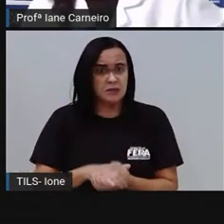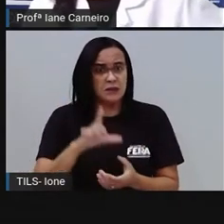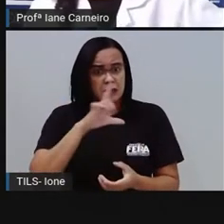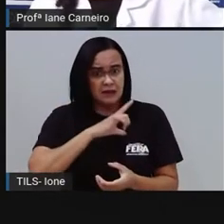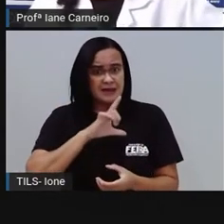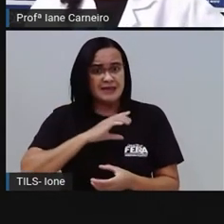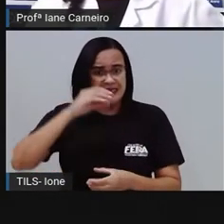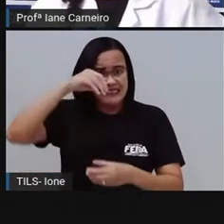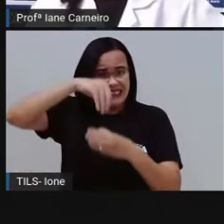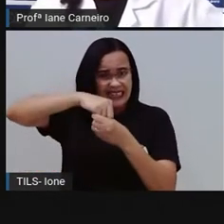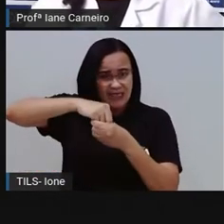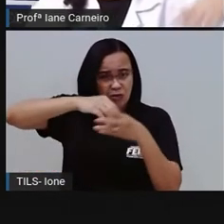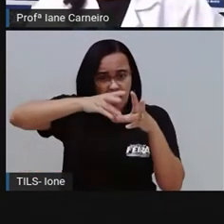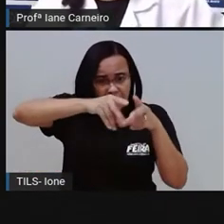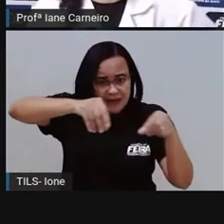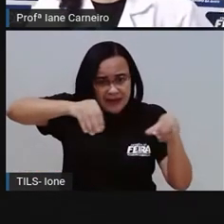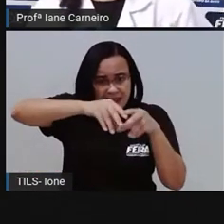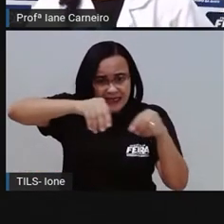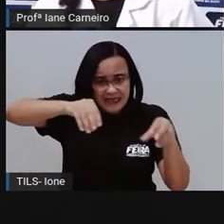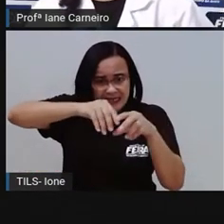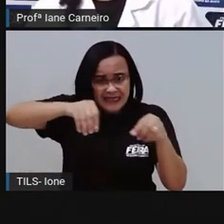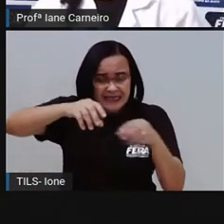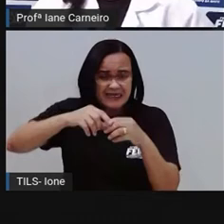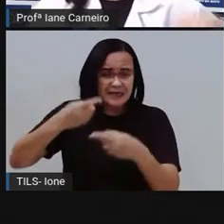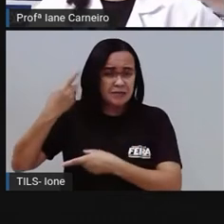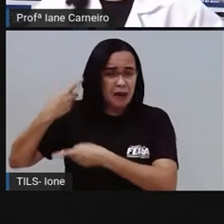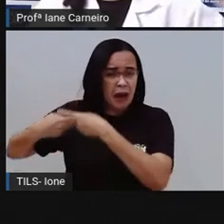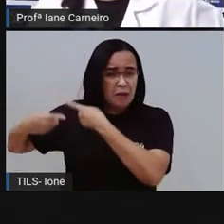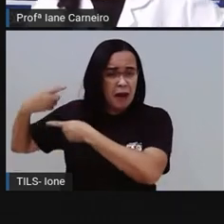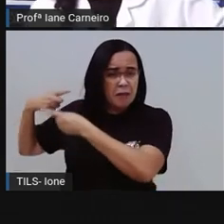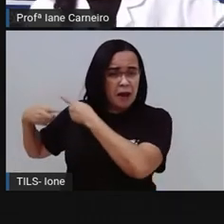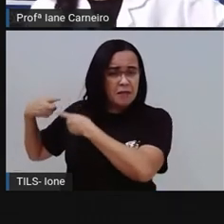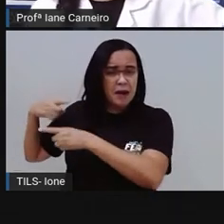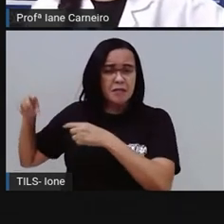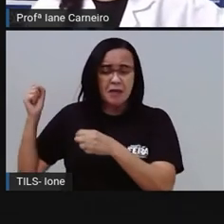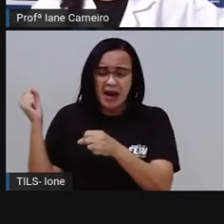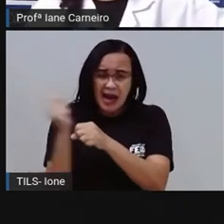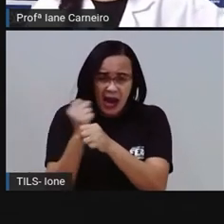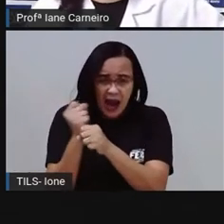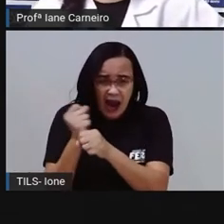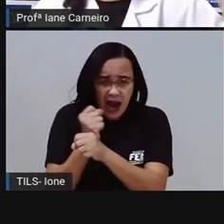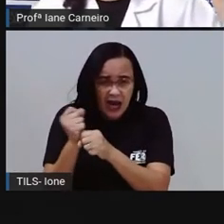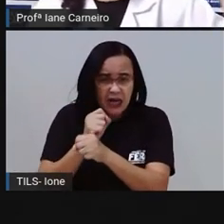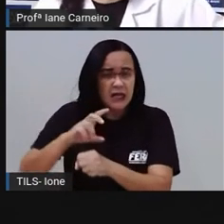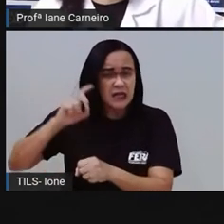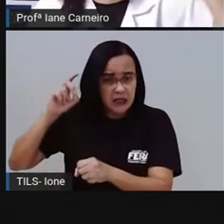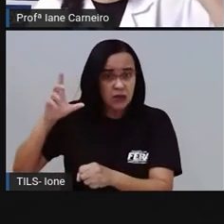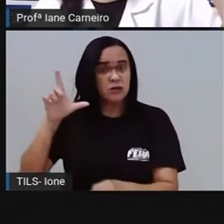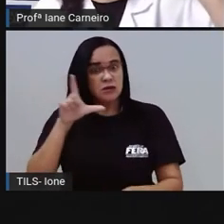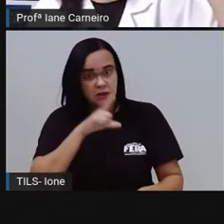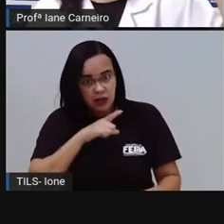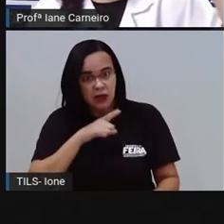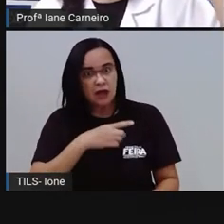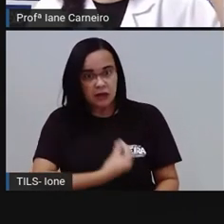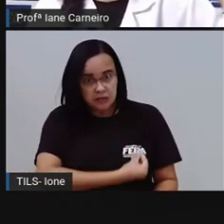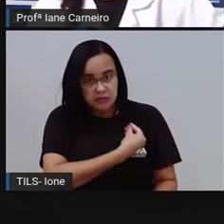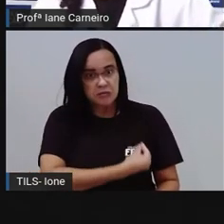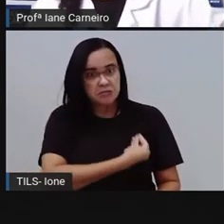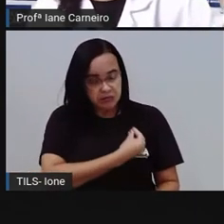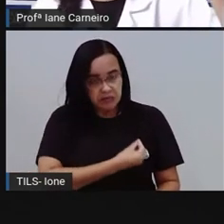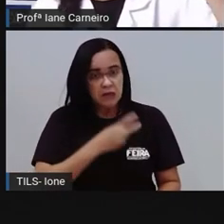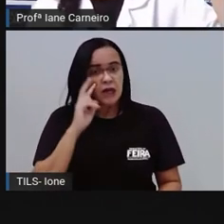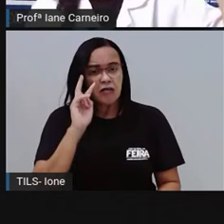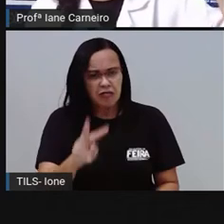nosso vovô, da nossa vovó, sabia disso? Pregos que caíam aí no quintal, é por isso que a gente é comum a gente achar pregos, né,